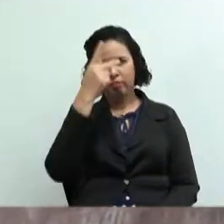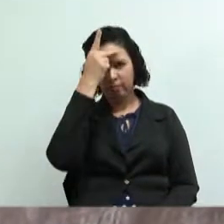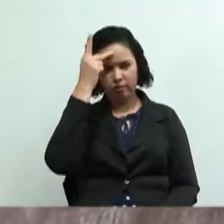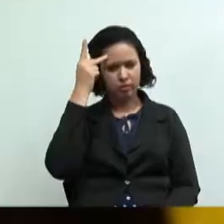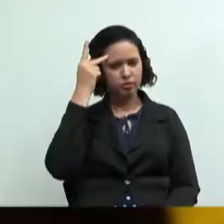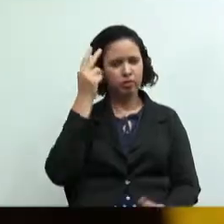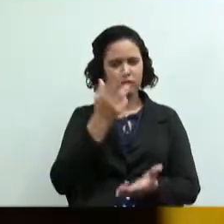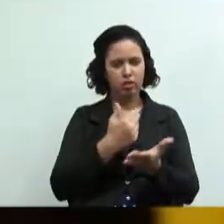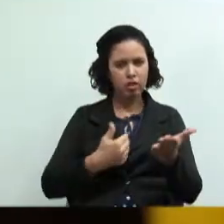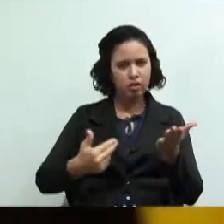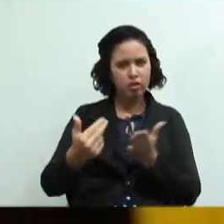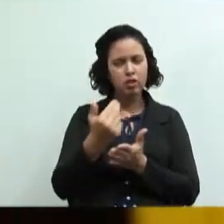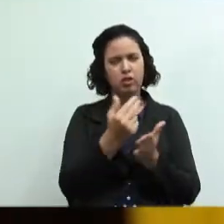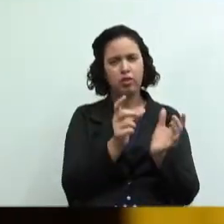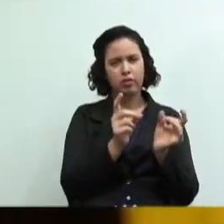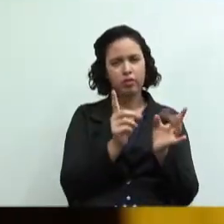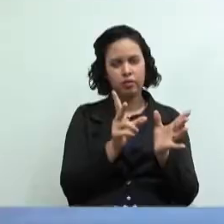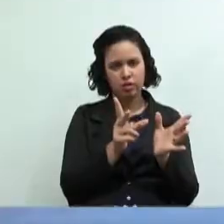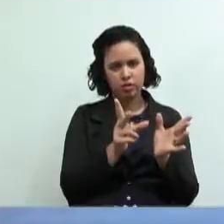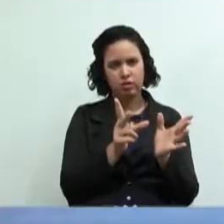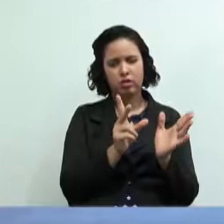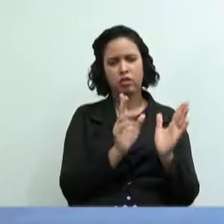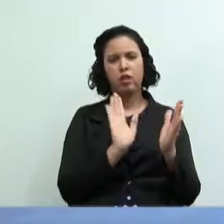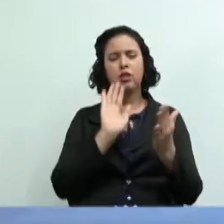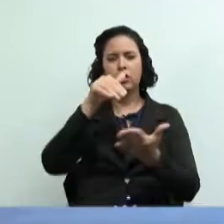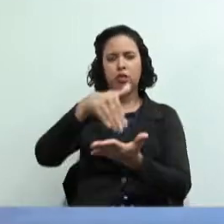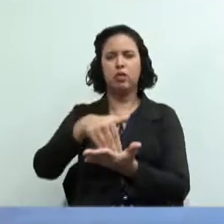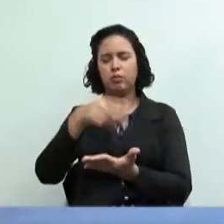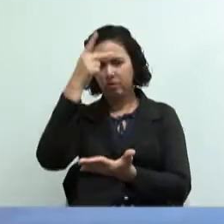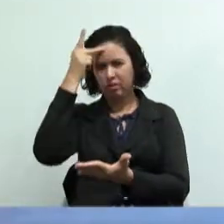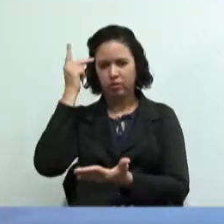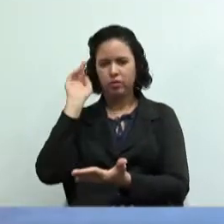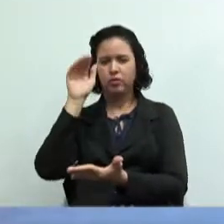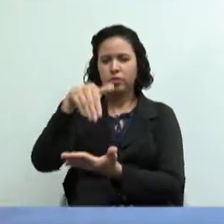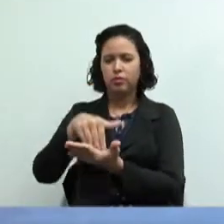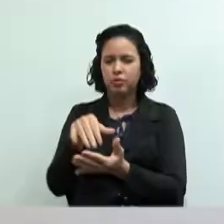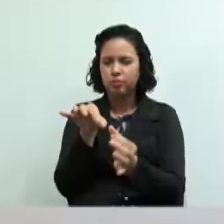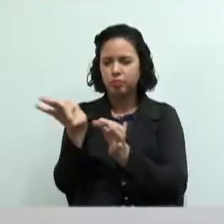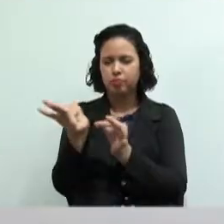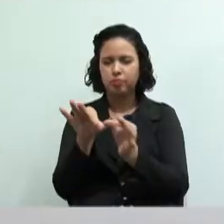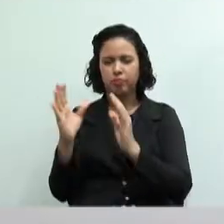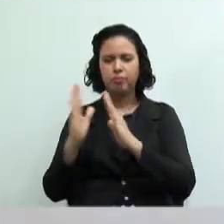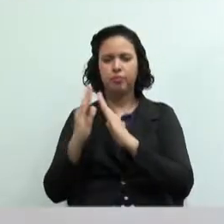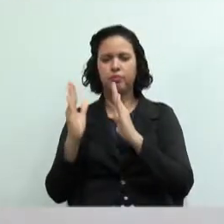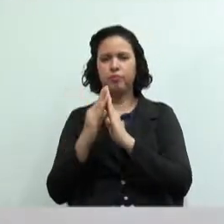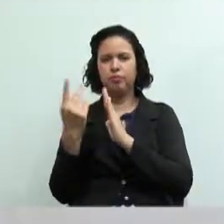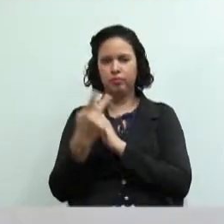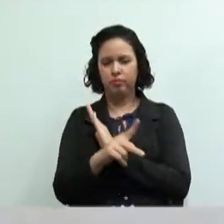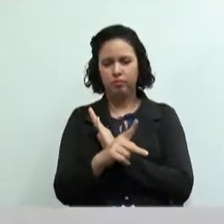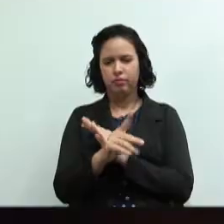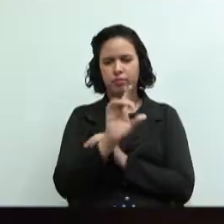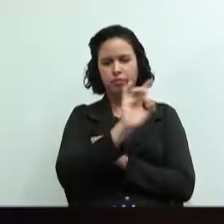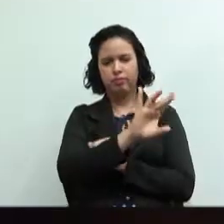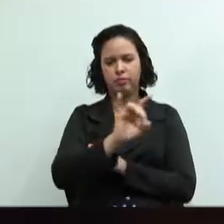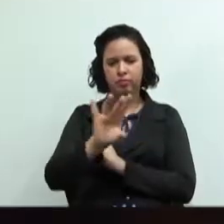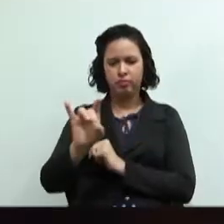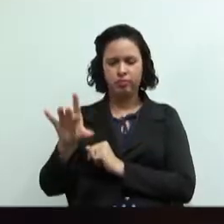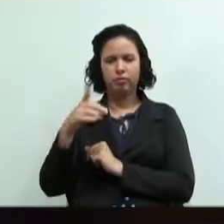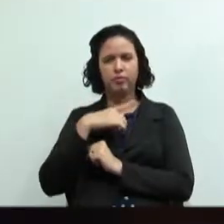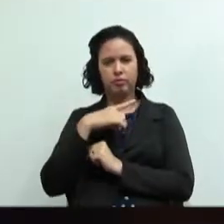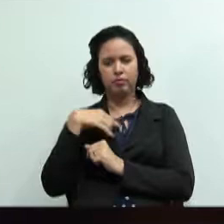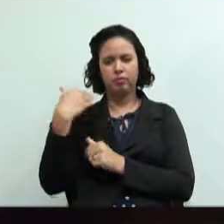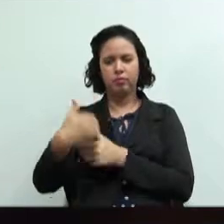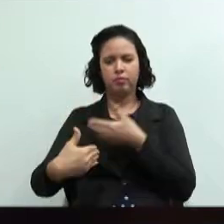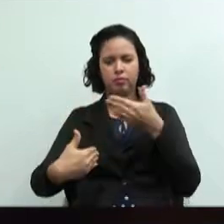a venda dos móveis ao montador final que entrega esse móvel montado na casa do cliente. Cada um faz um